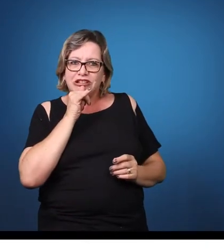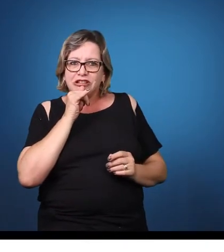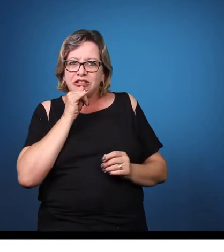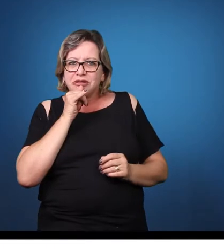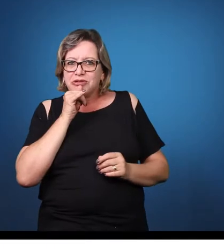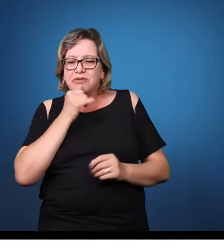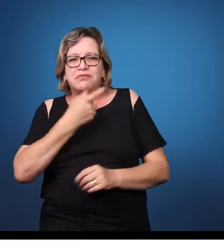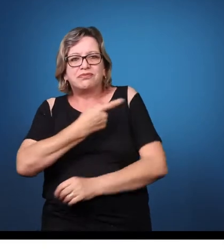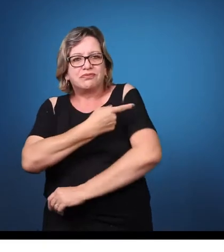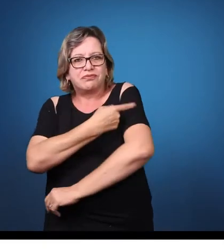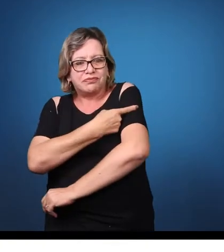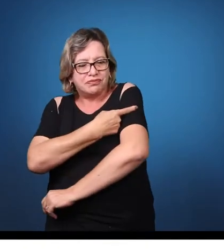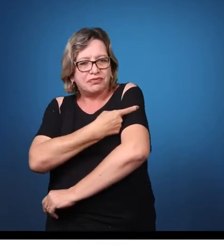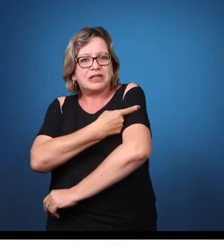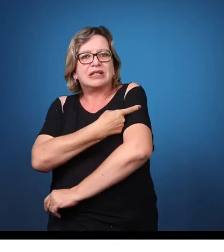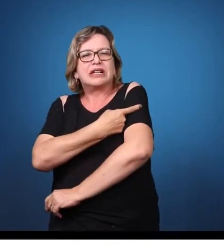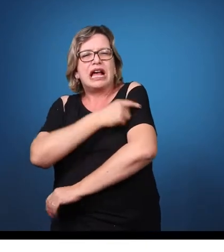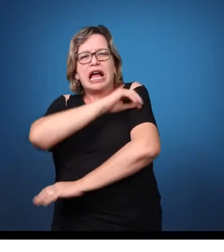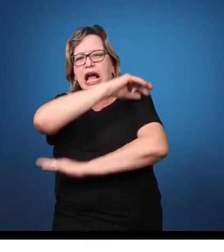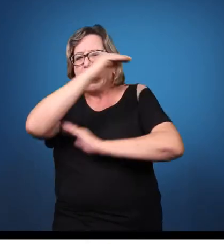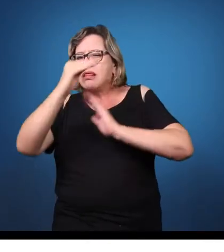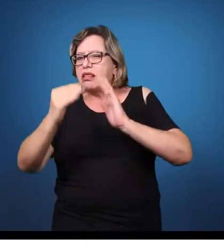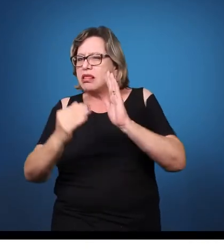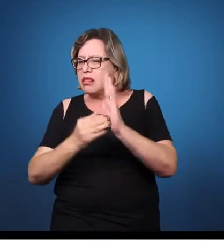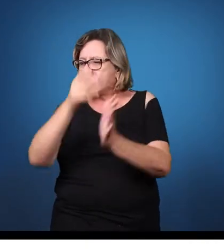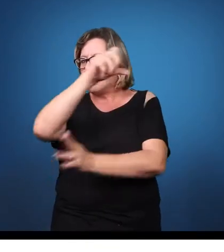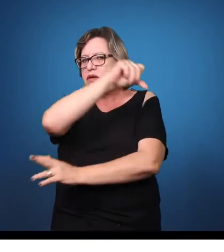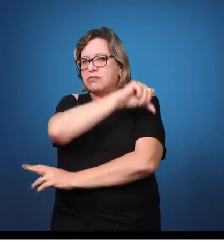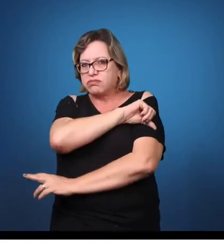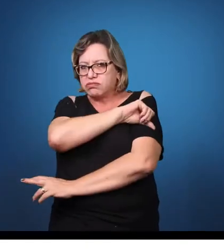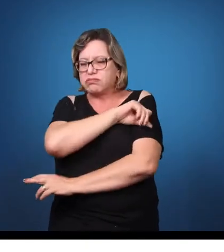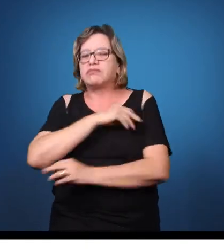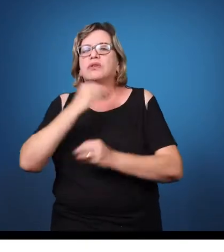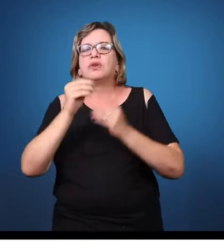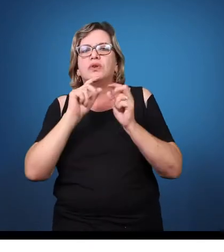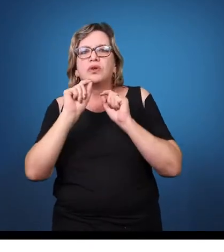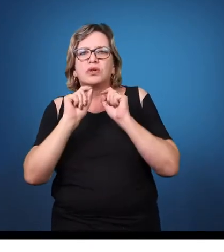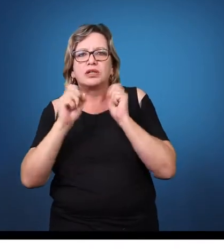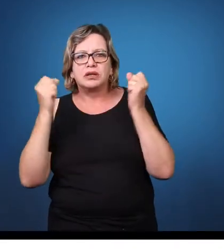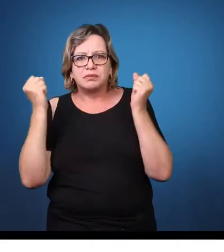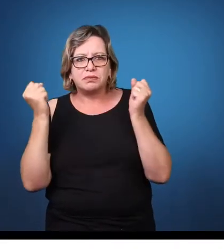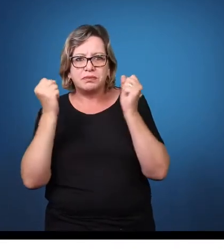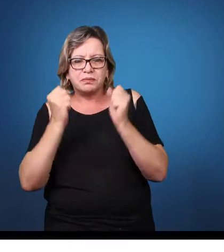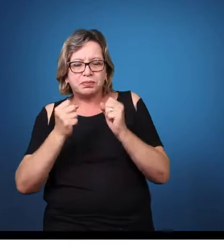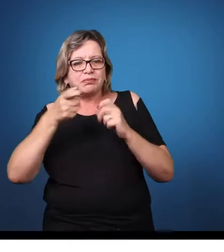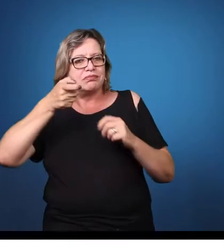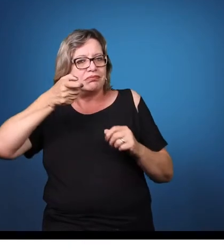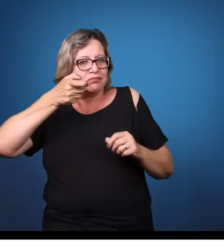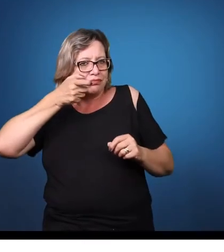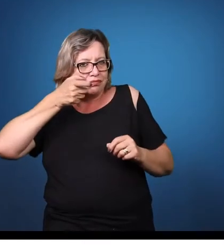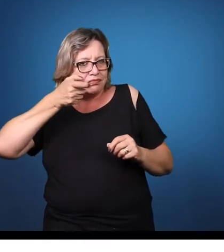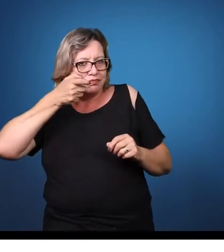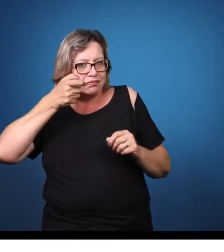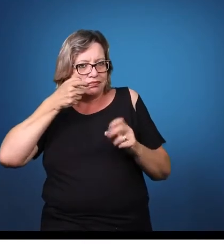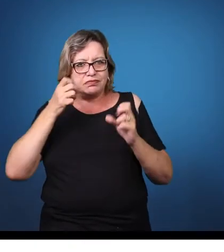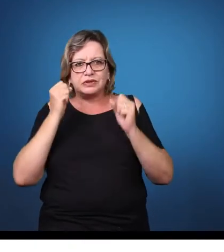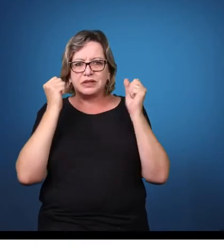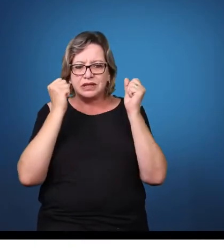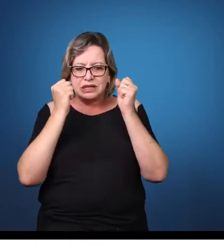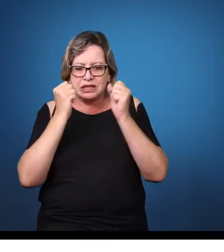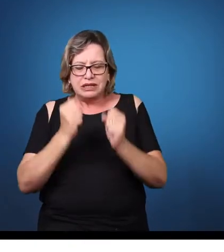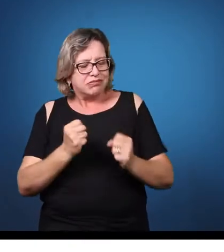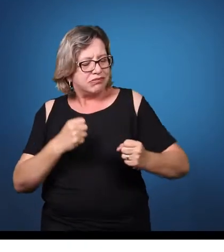uma deficiência intelectual? Sobretudo na criança que está em processo de alfabetização. A criança deficiente